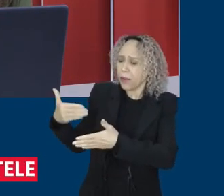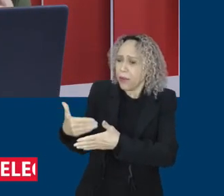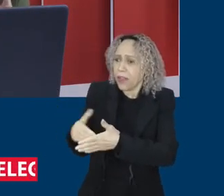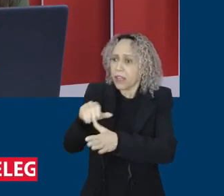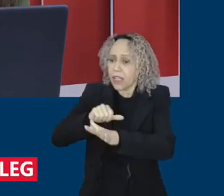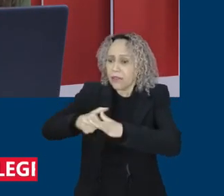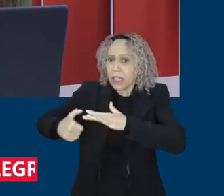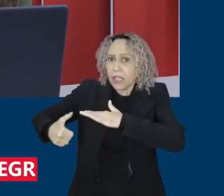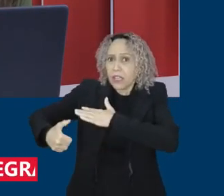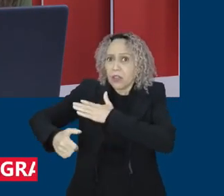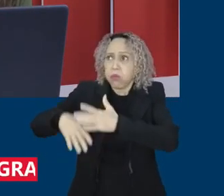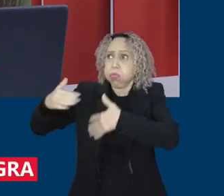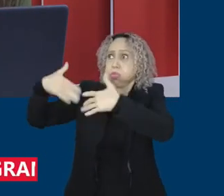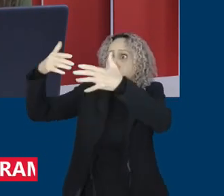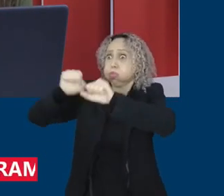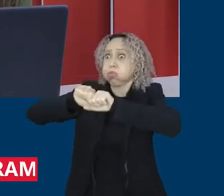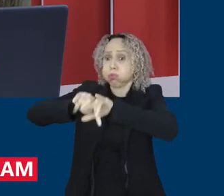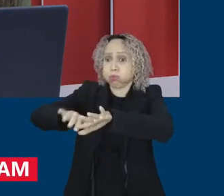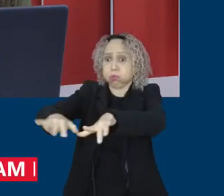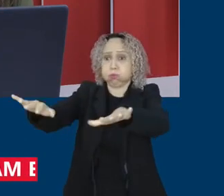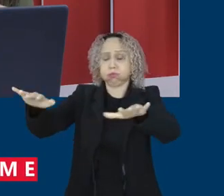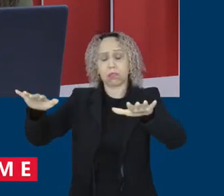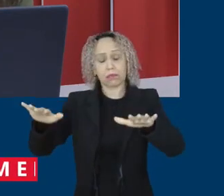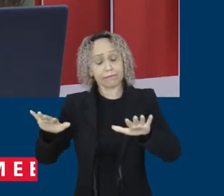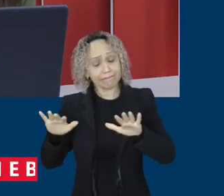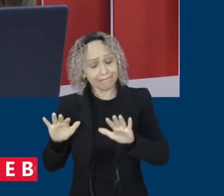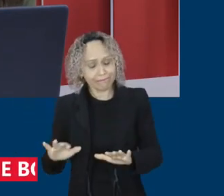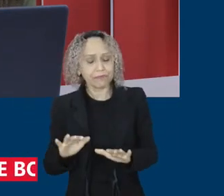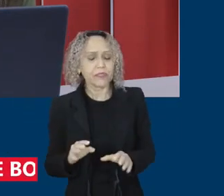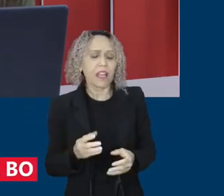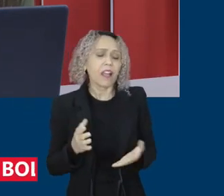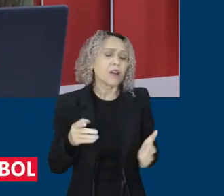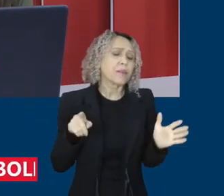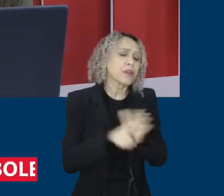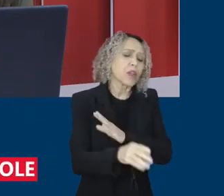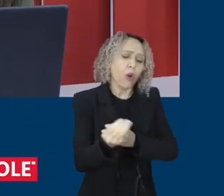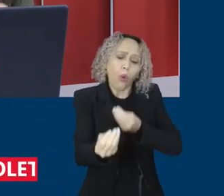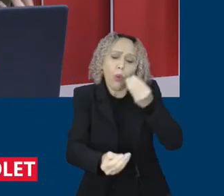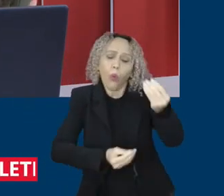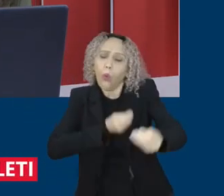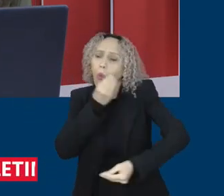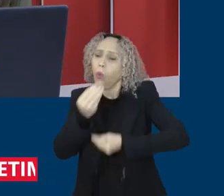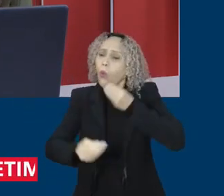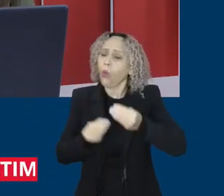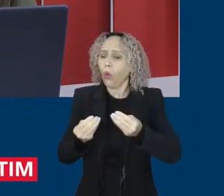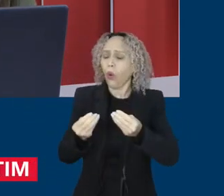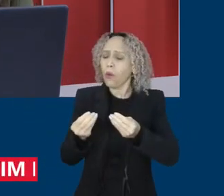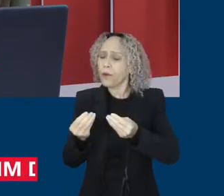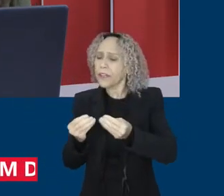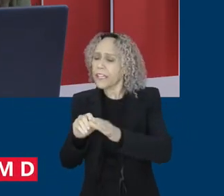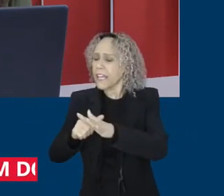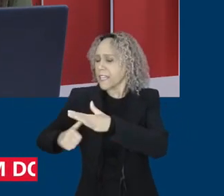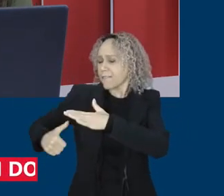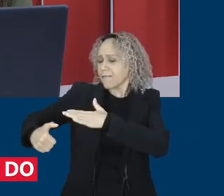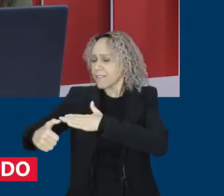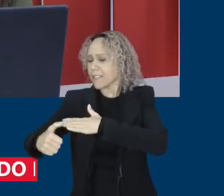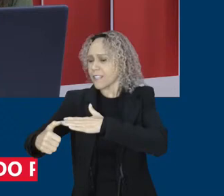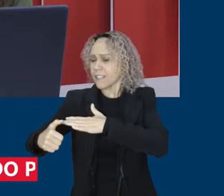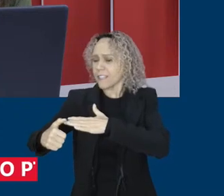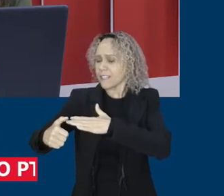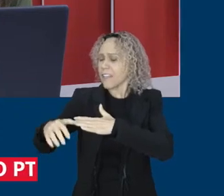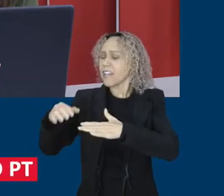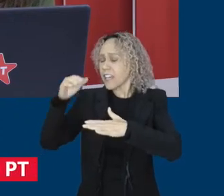ambiente mais responsável nas redes e também não atrapalhar o trabalho da CPMI, confundindo a população com mais notícias